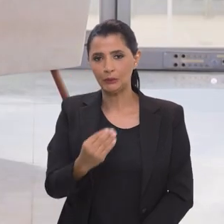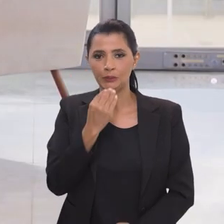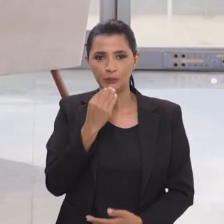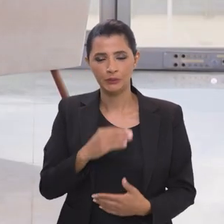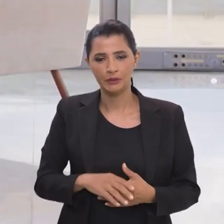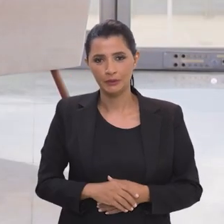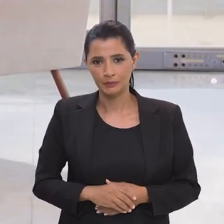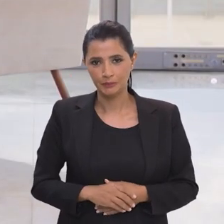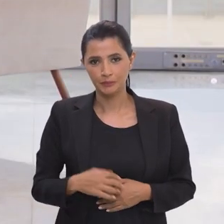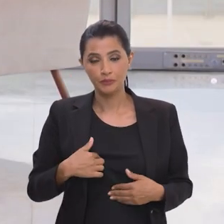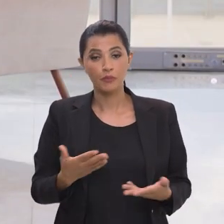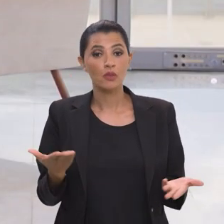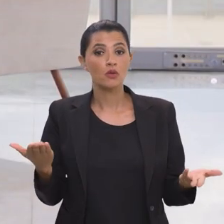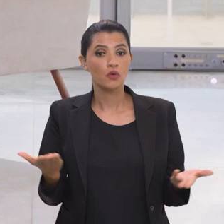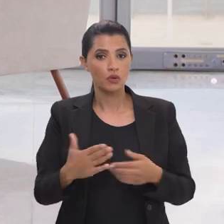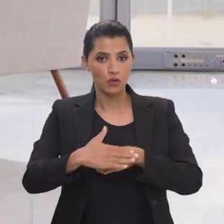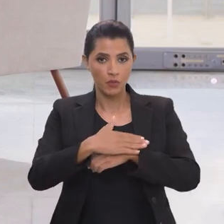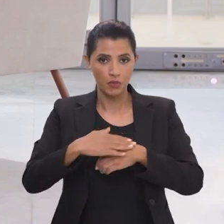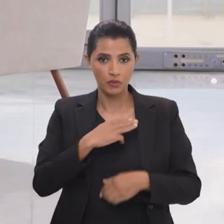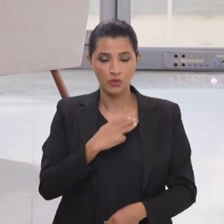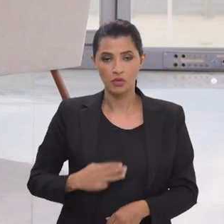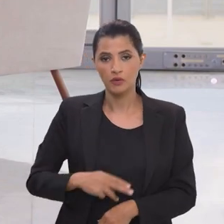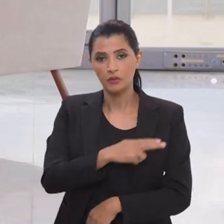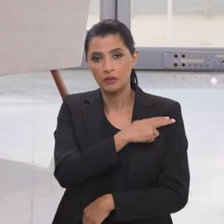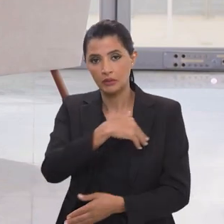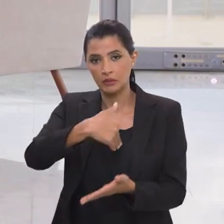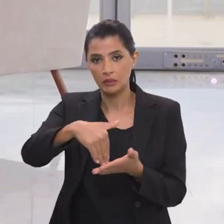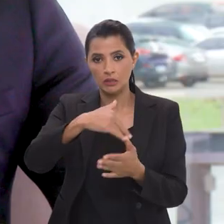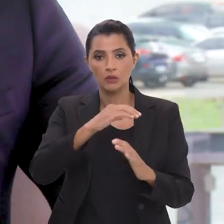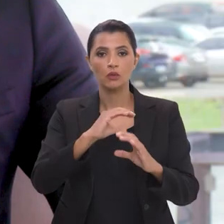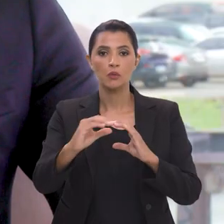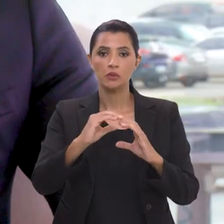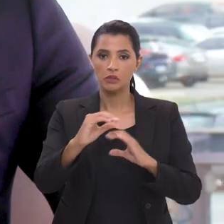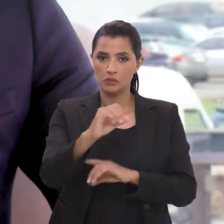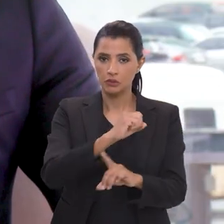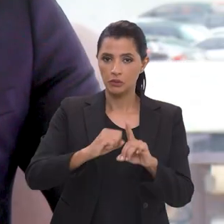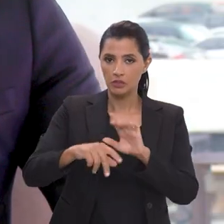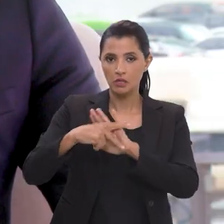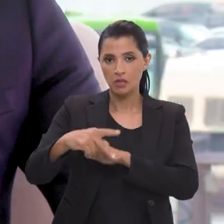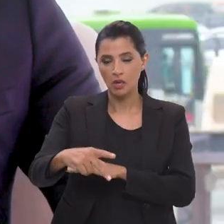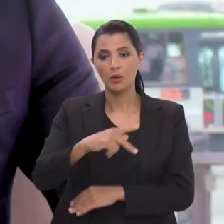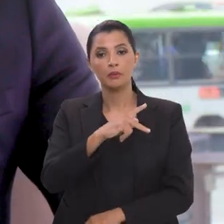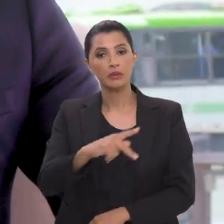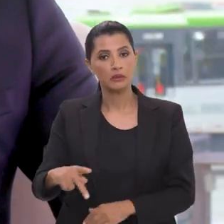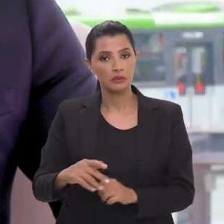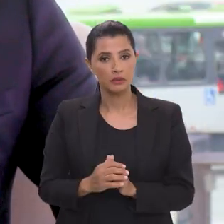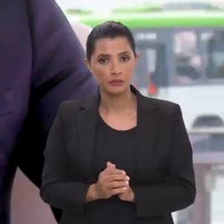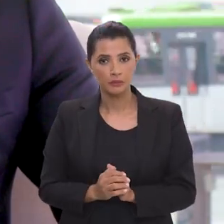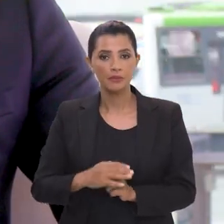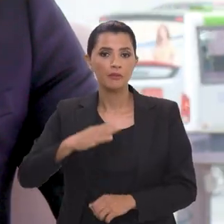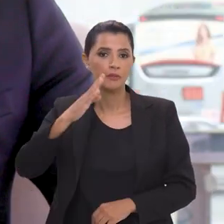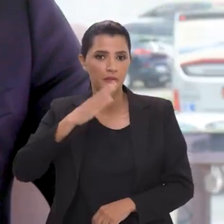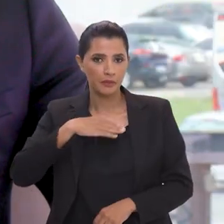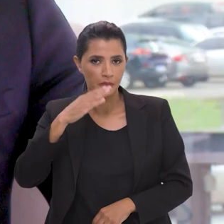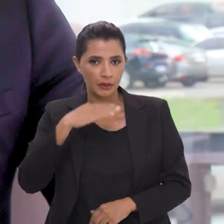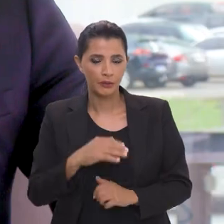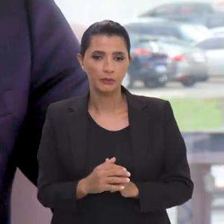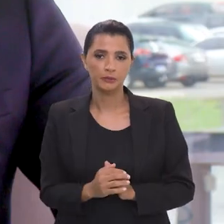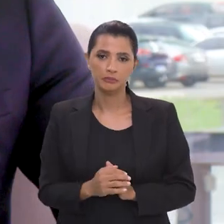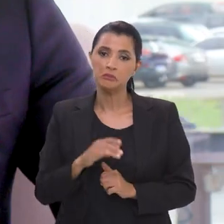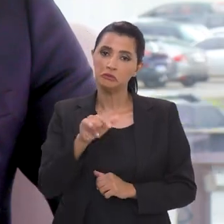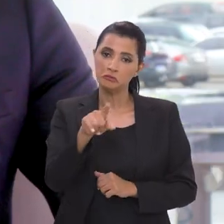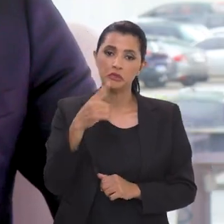a vocês pela oportunidade eu conversei com o ministro chefe da Secretaria de Comunicação Social da Presidência da República